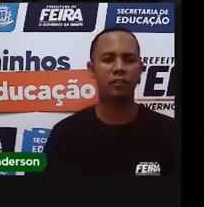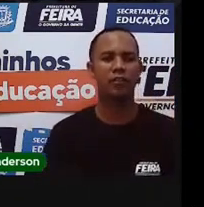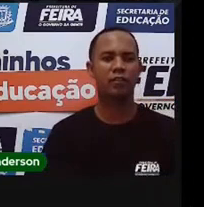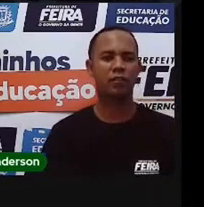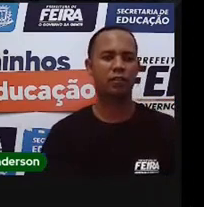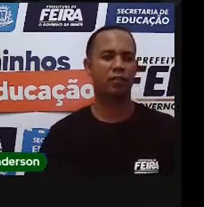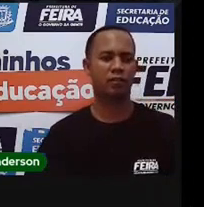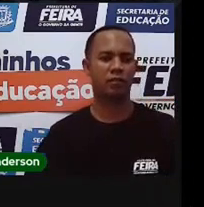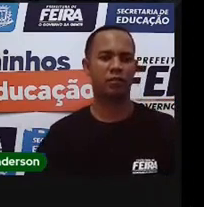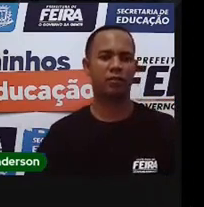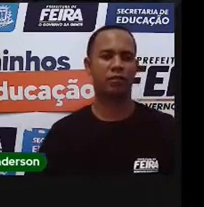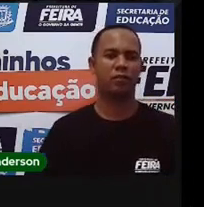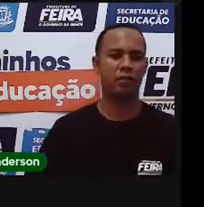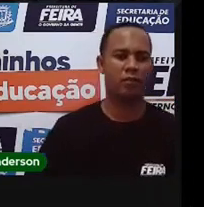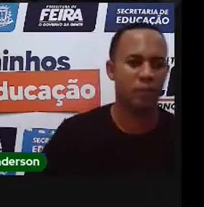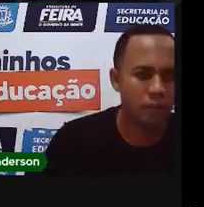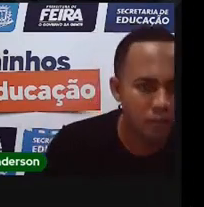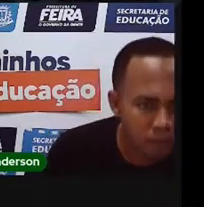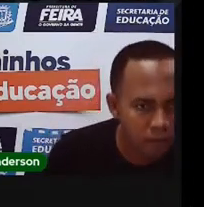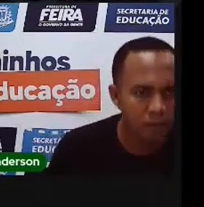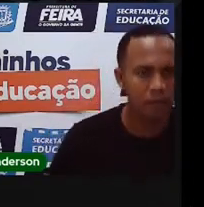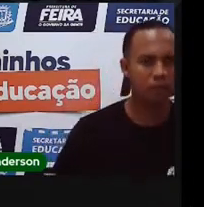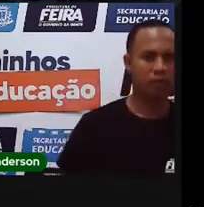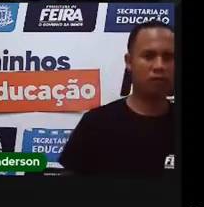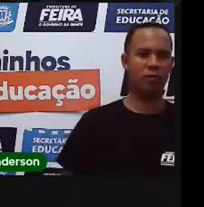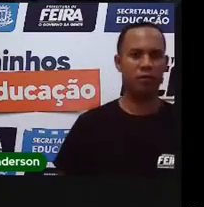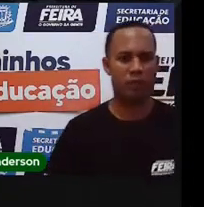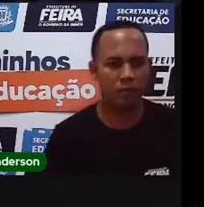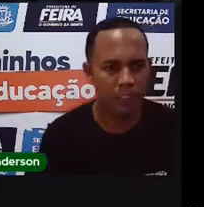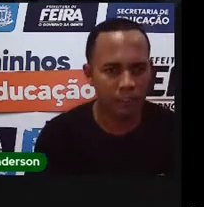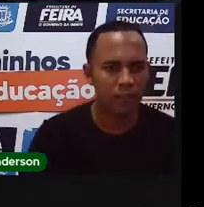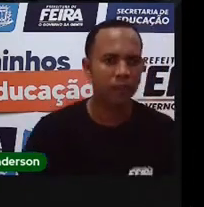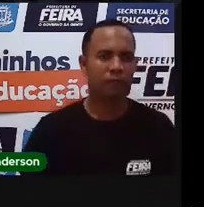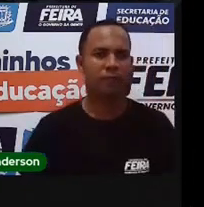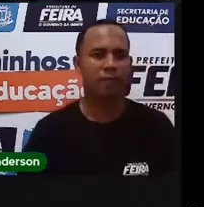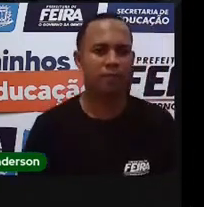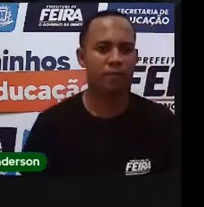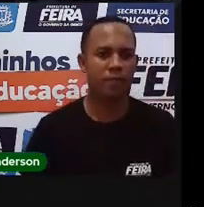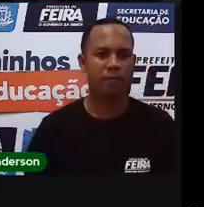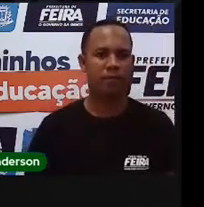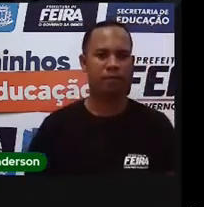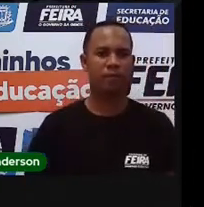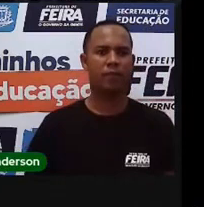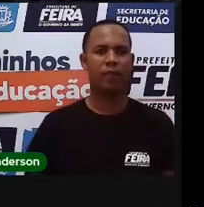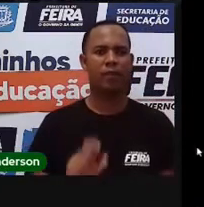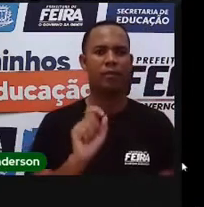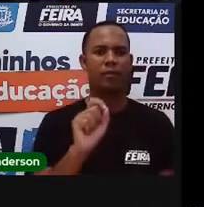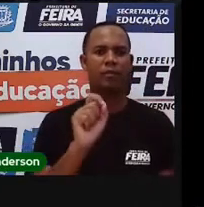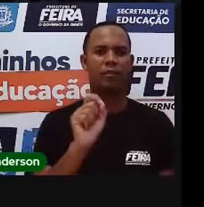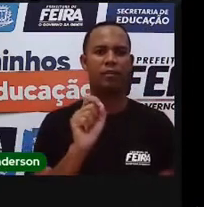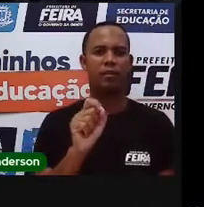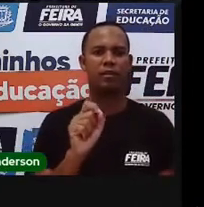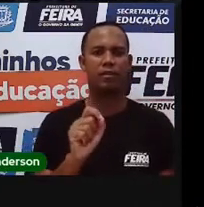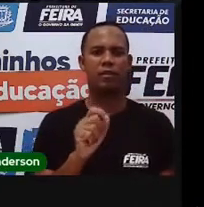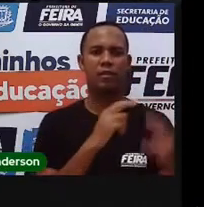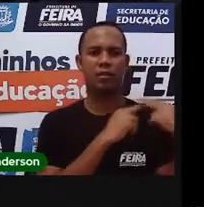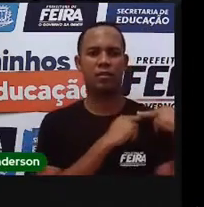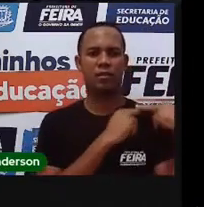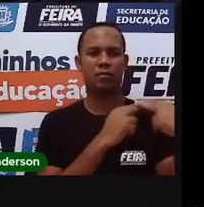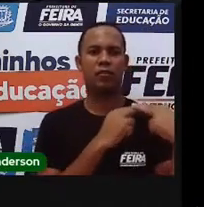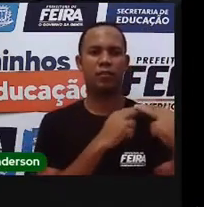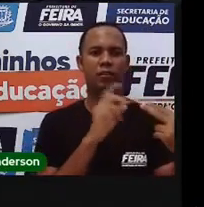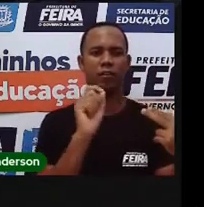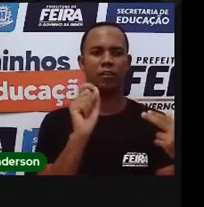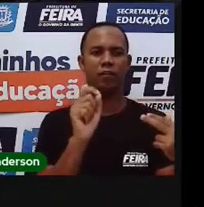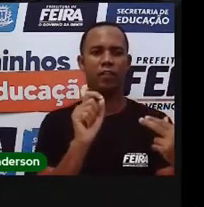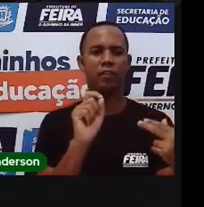ali, tá? Falta, tá o C no lugar do V. Serviços públicos. Quem são os responsáveis por realizar? A gente faz